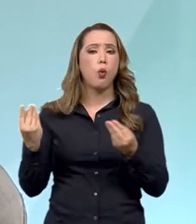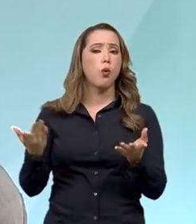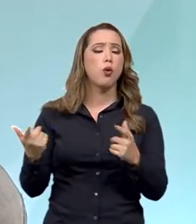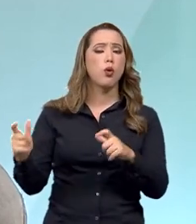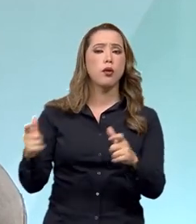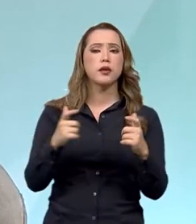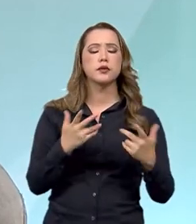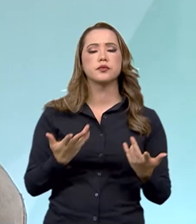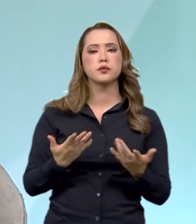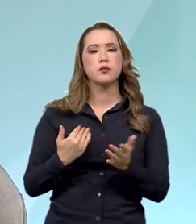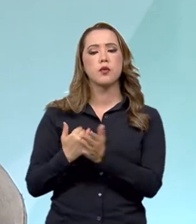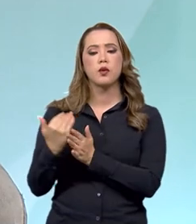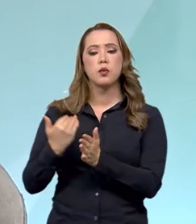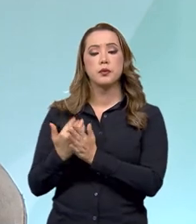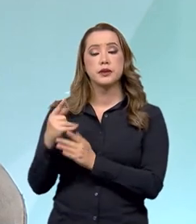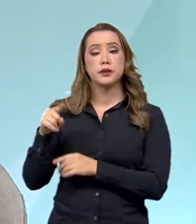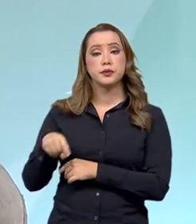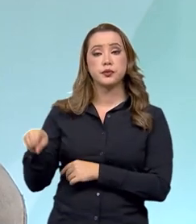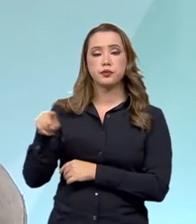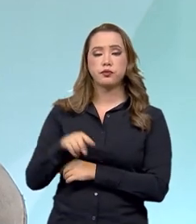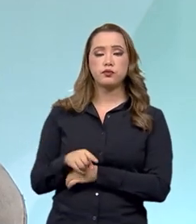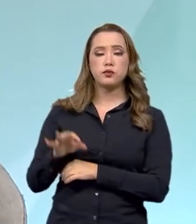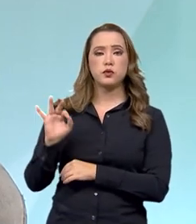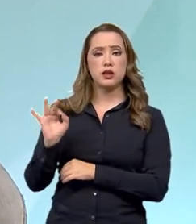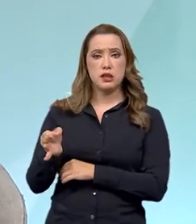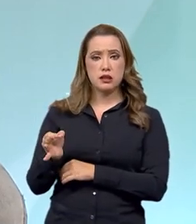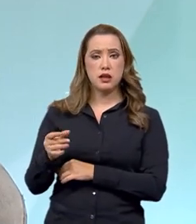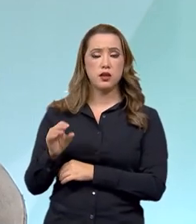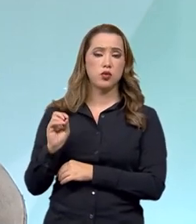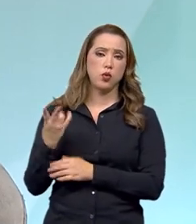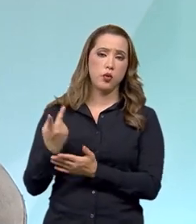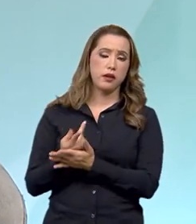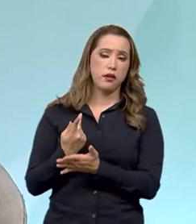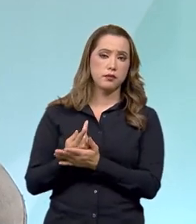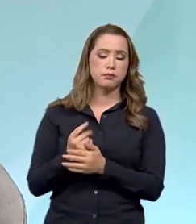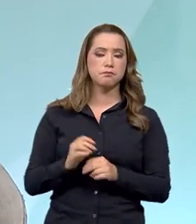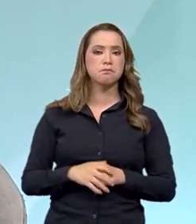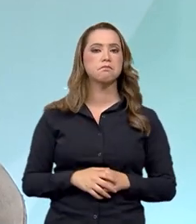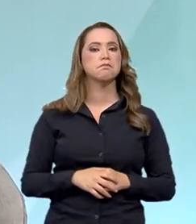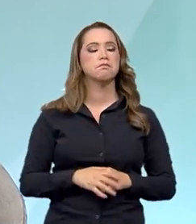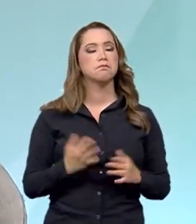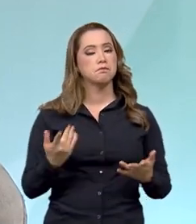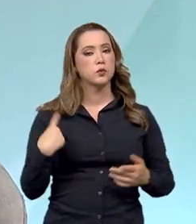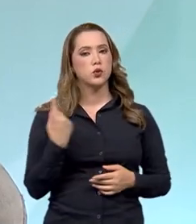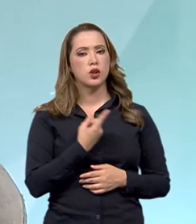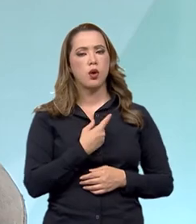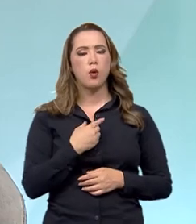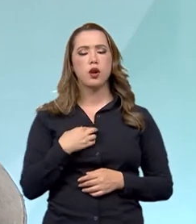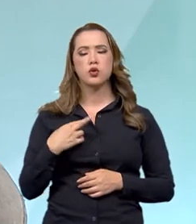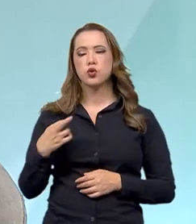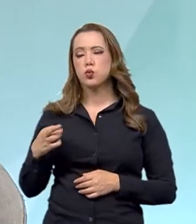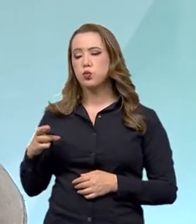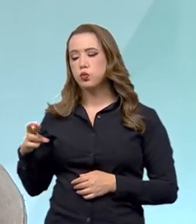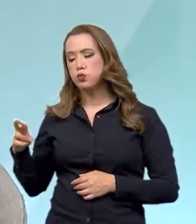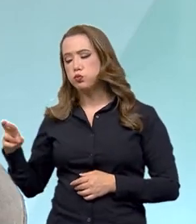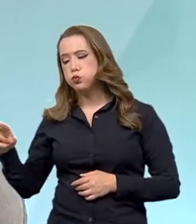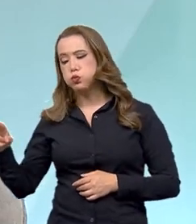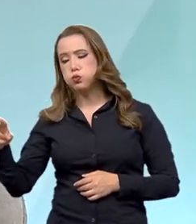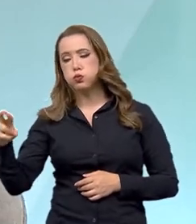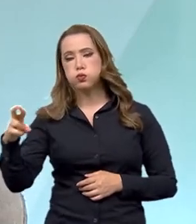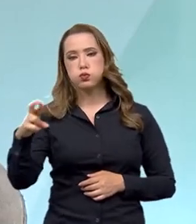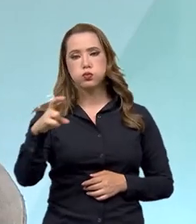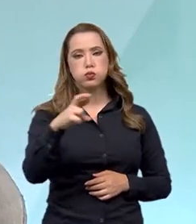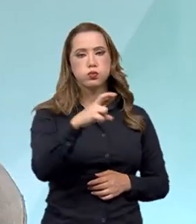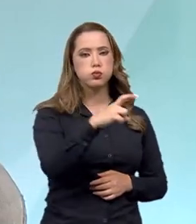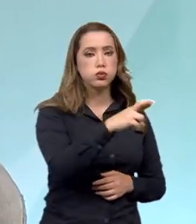produto, a origem, a procedência dele é uma procedência legal, regular. Então, a gente cuida de todas as fases, desde a produção